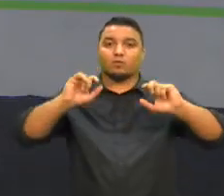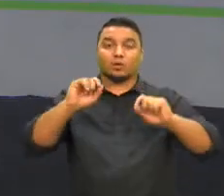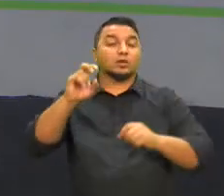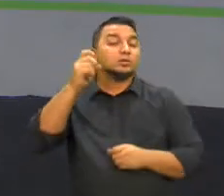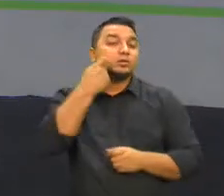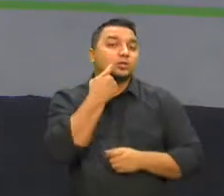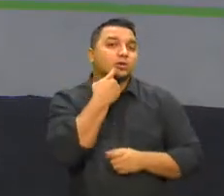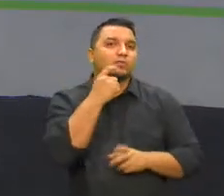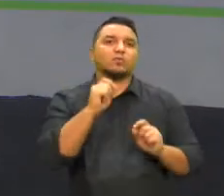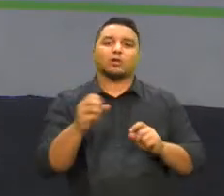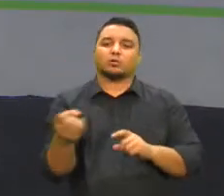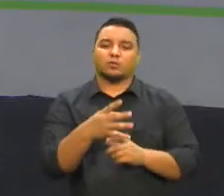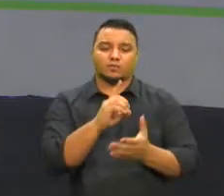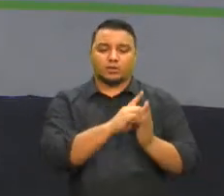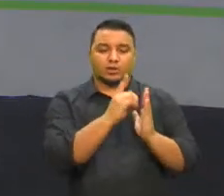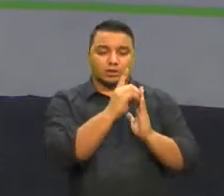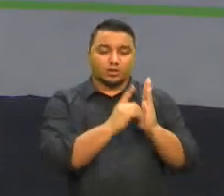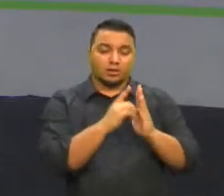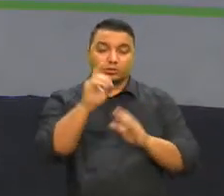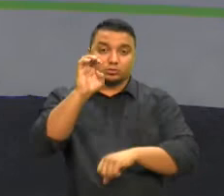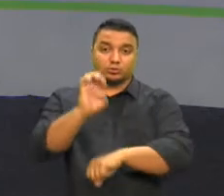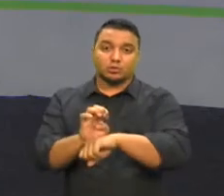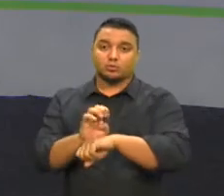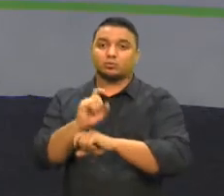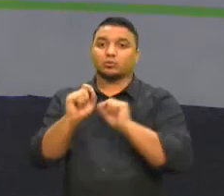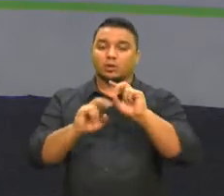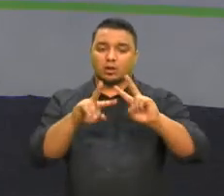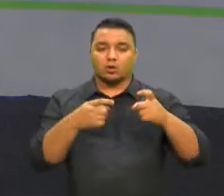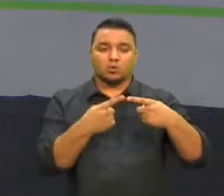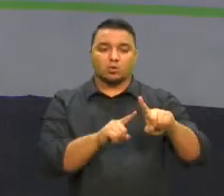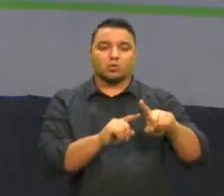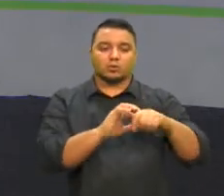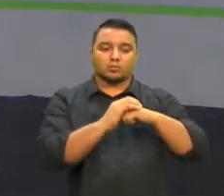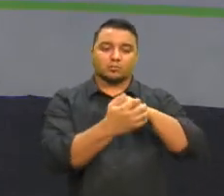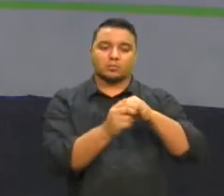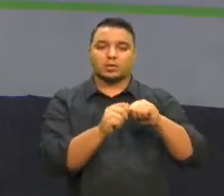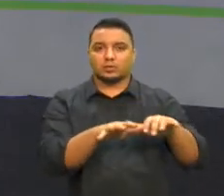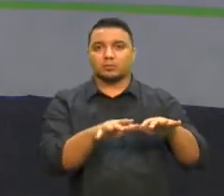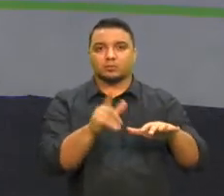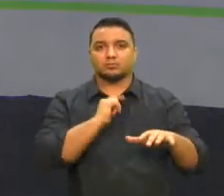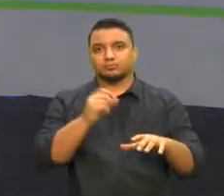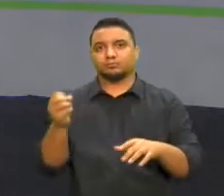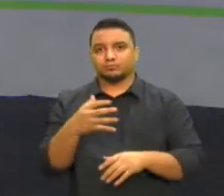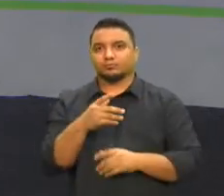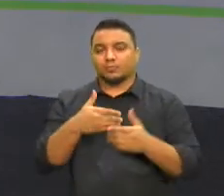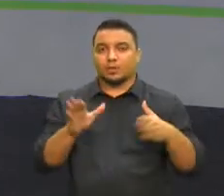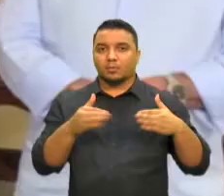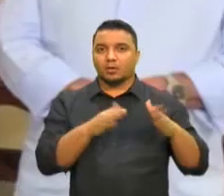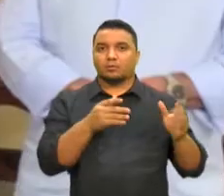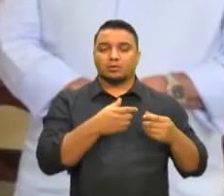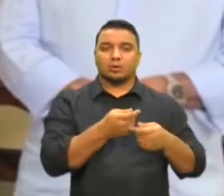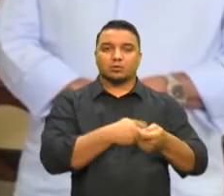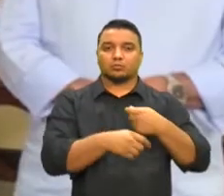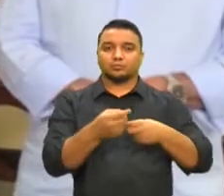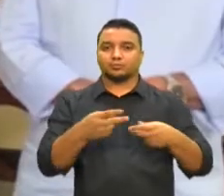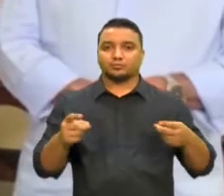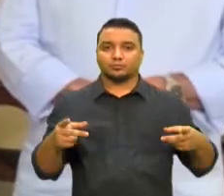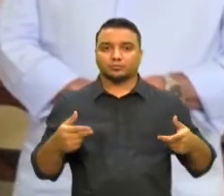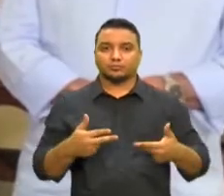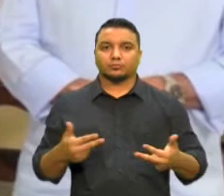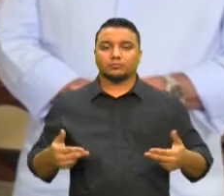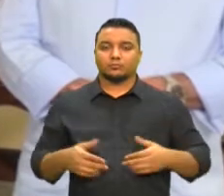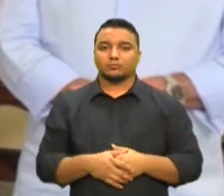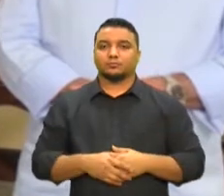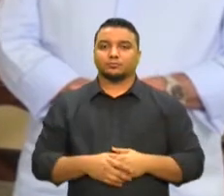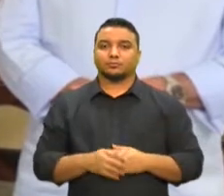-feira um novo decreto estadual de enfrentamento à pandemia, com novidades na abertura do comércio. O anúncio foi feito